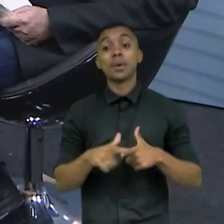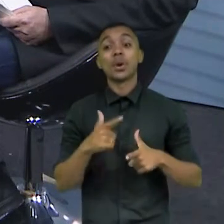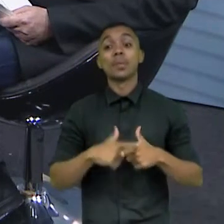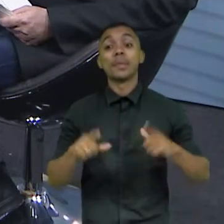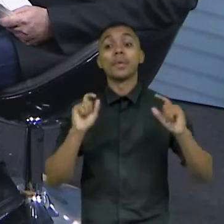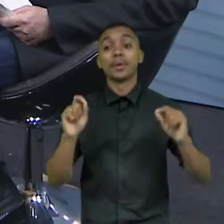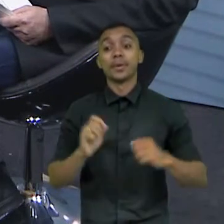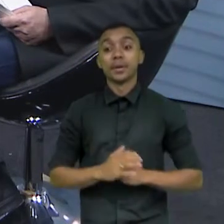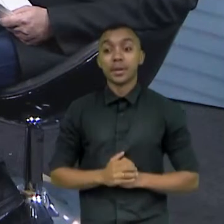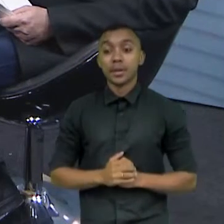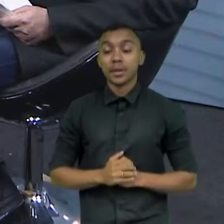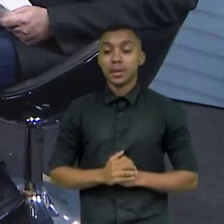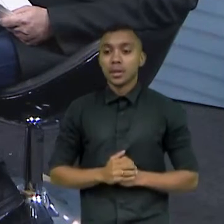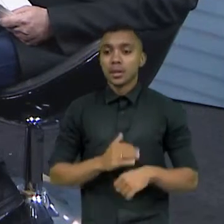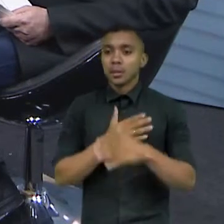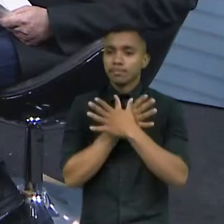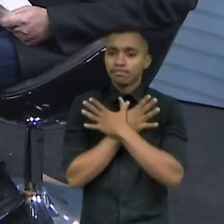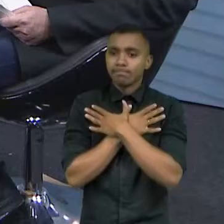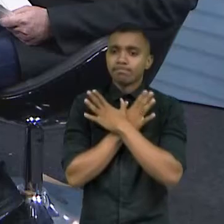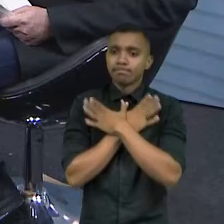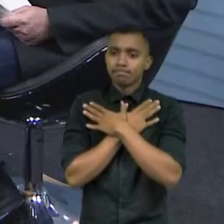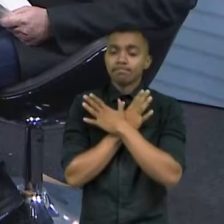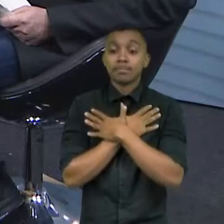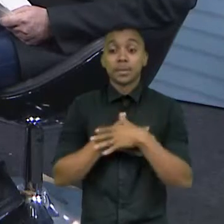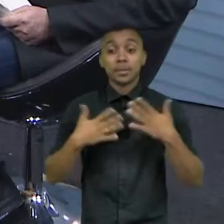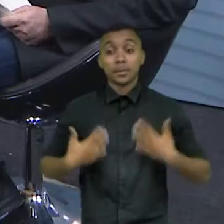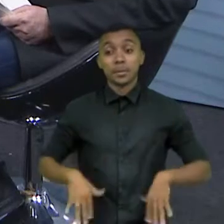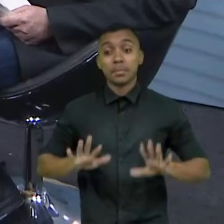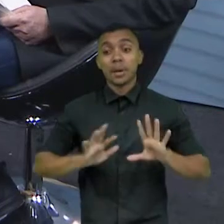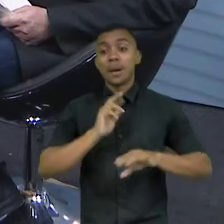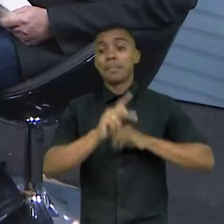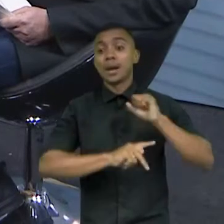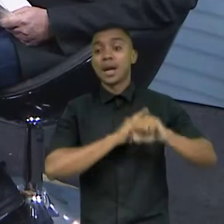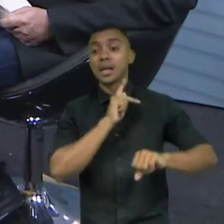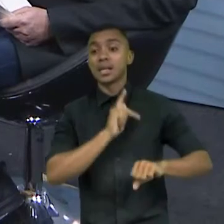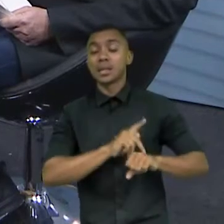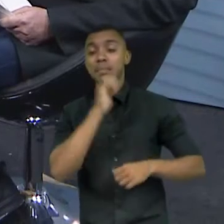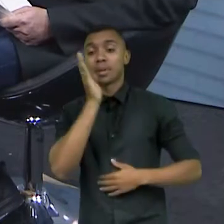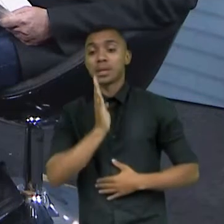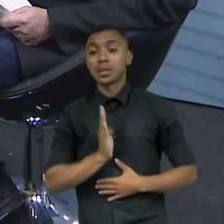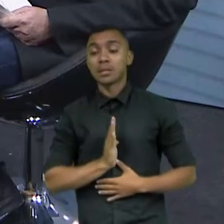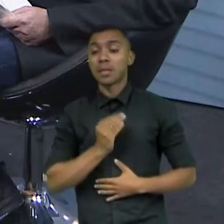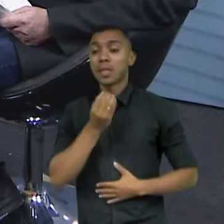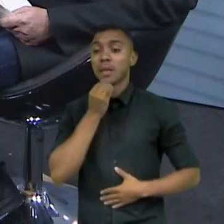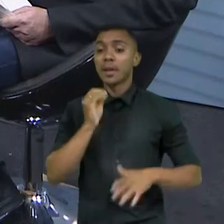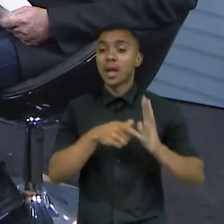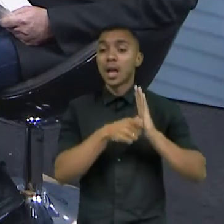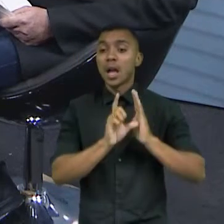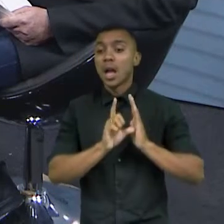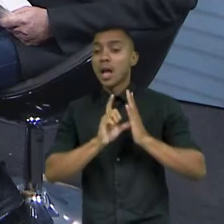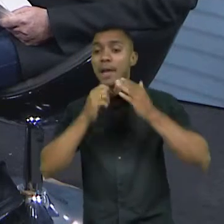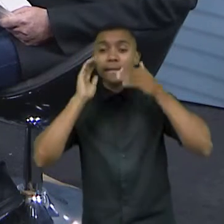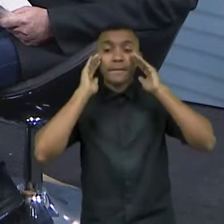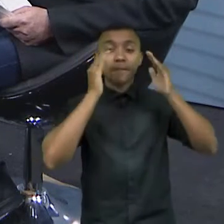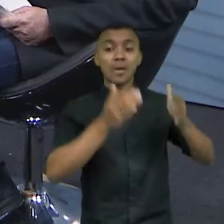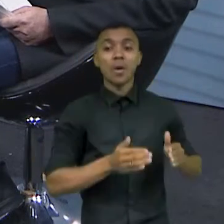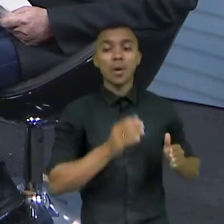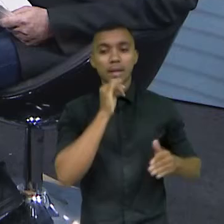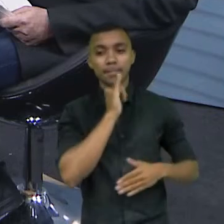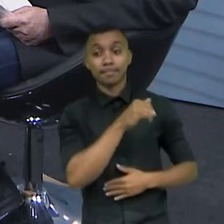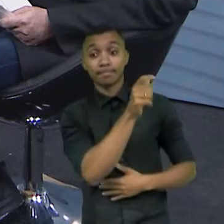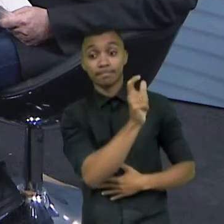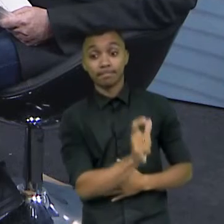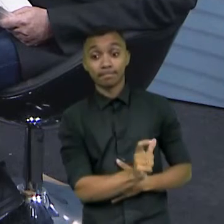temos muito desemprego, mas o Brasil não pode mais trabalhar na perspectiva daquele sujeito